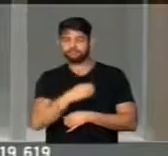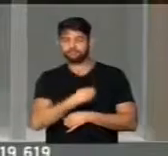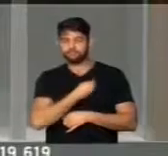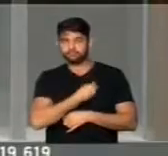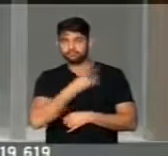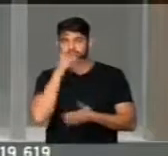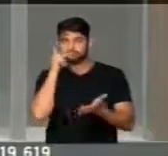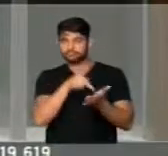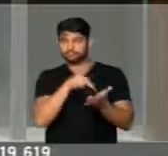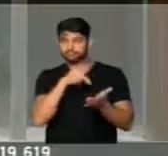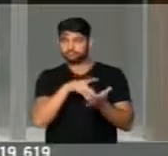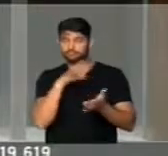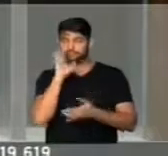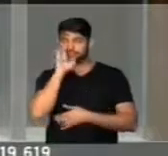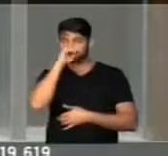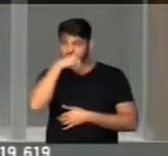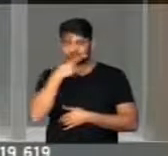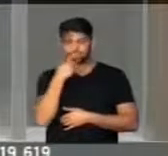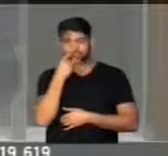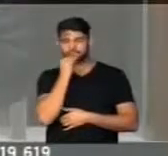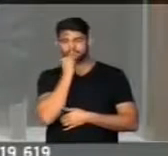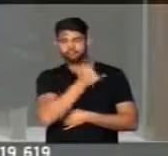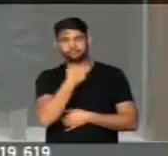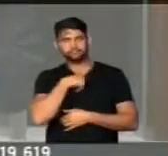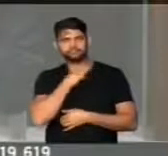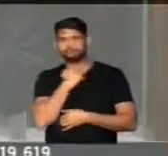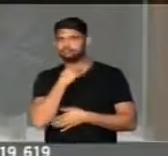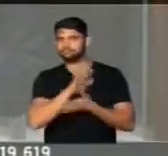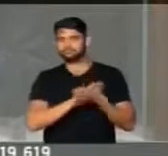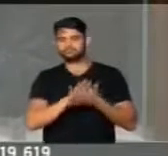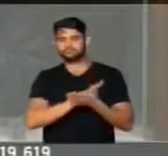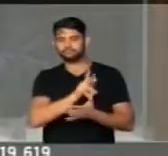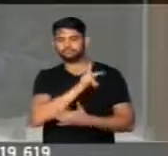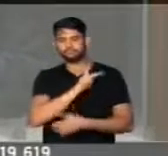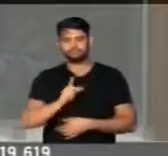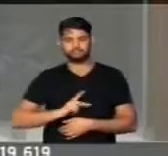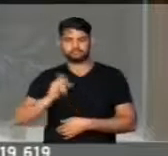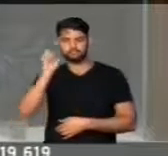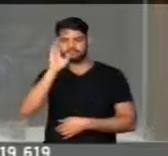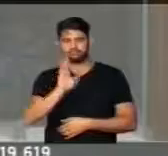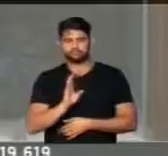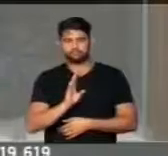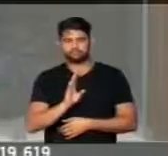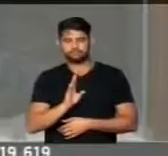verdadeira a acusação, eu não poderia ser presidente da República.